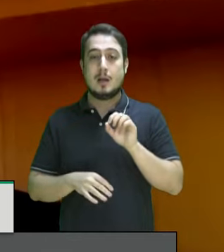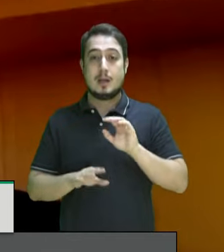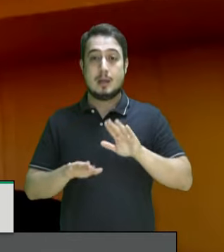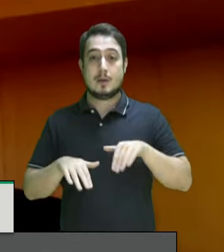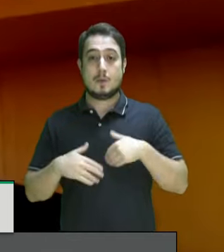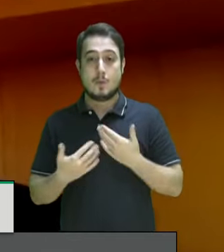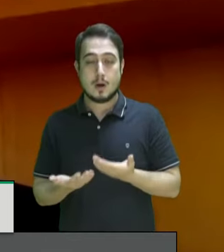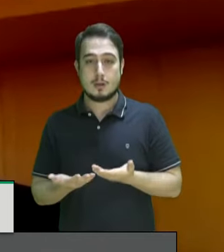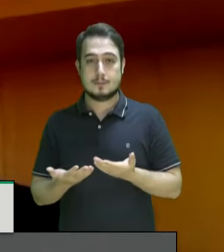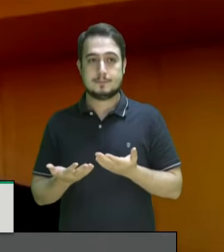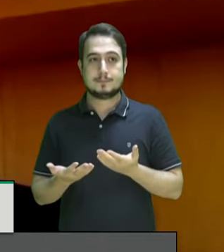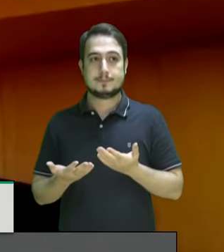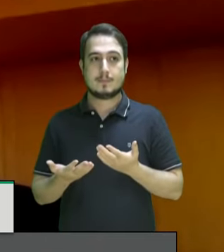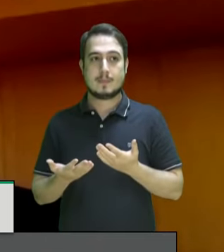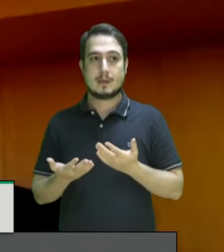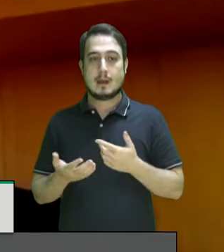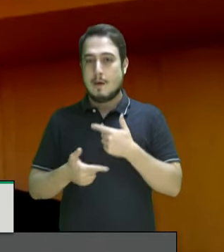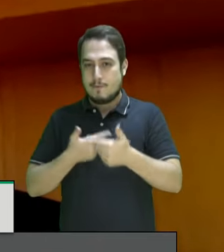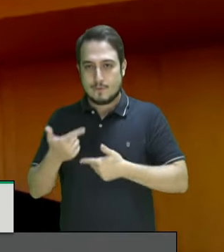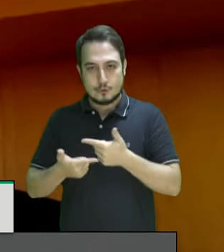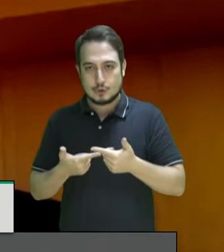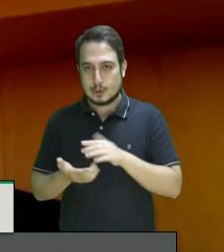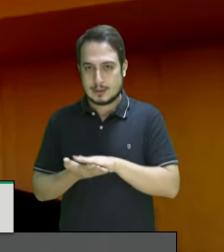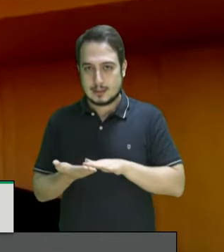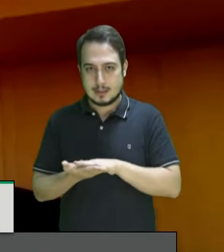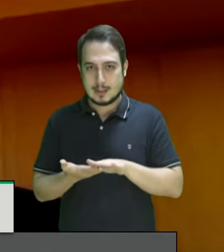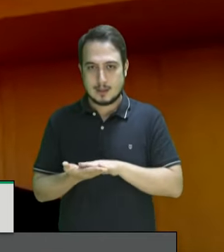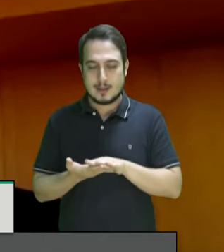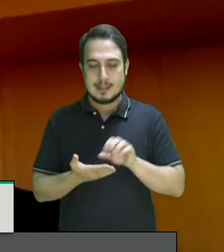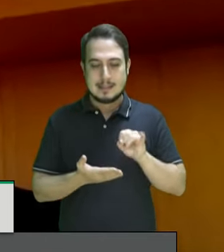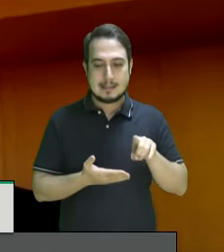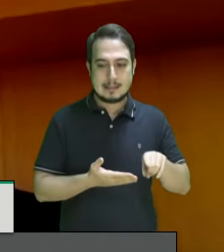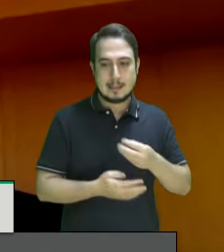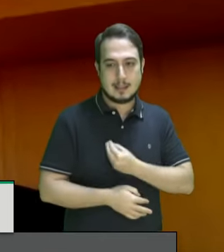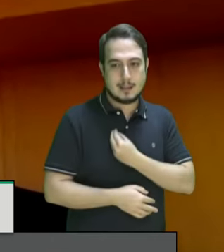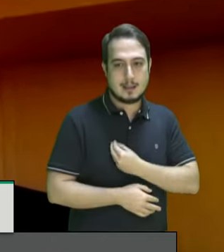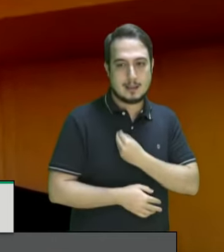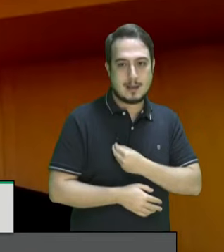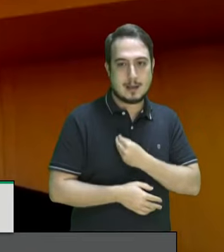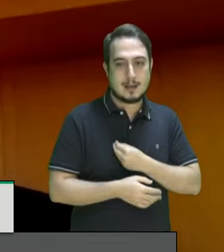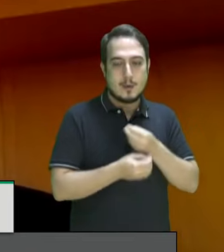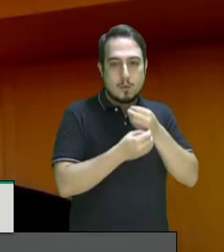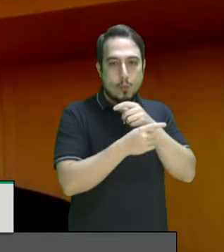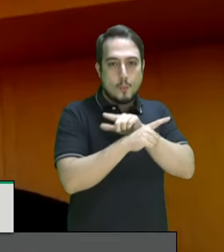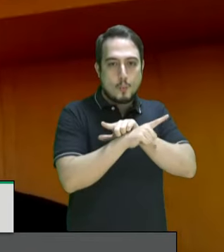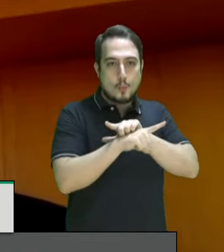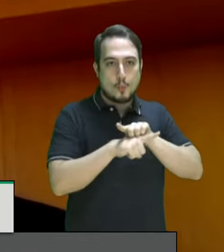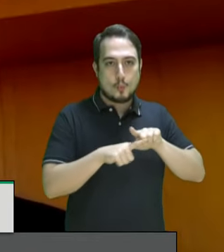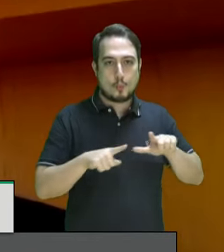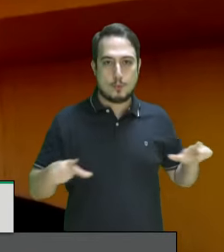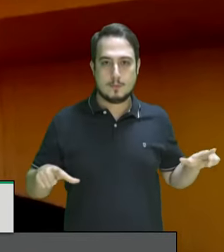aliás não funcionam e os que ficaram de pé estão sendo esvaziados a tentativa é desvaziá-los